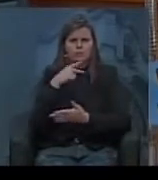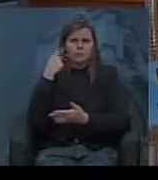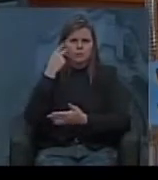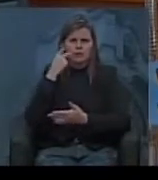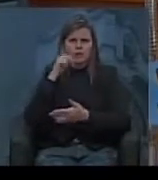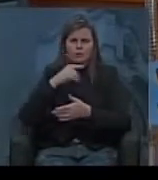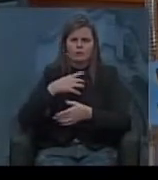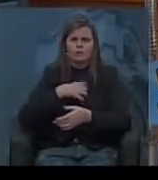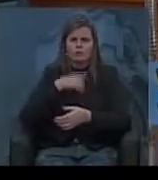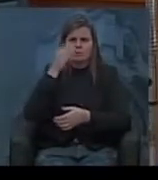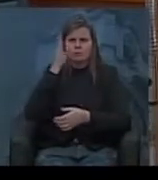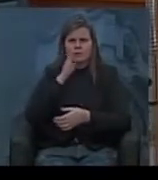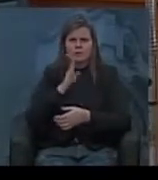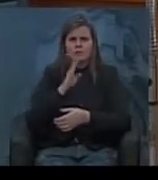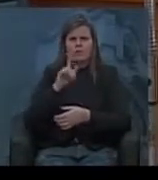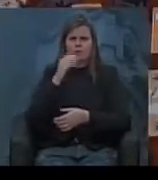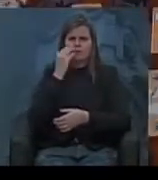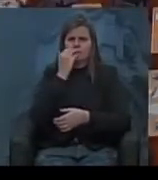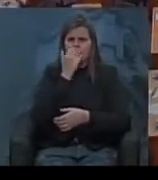do Brasil é o Sarney